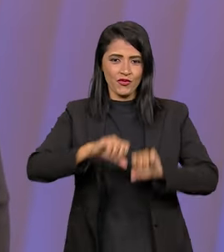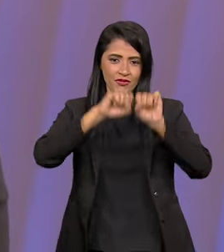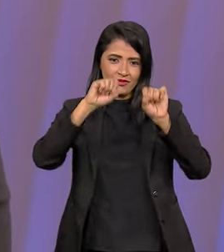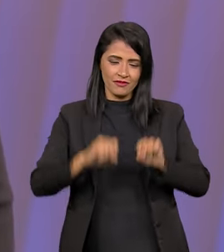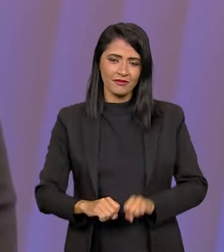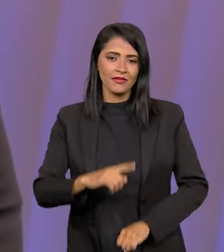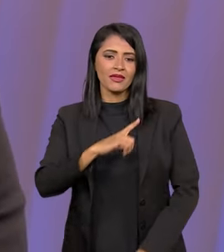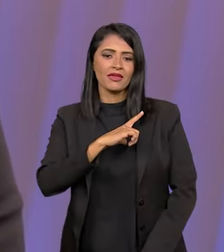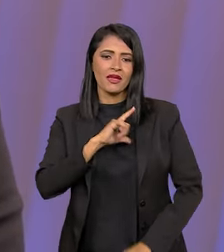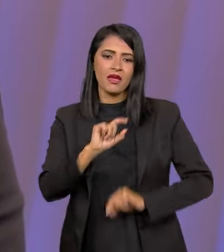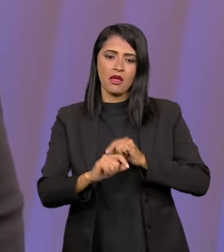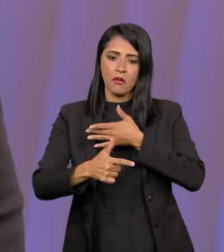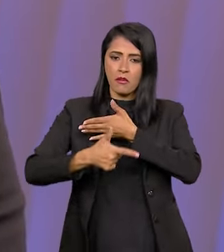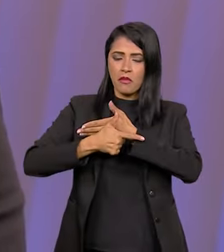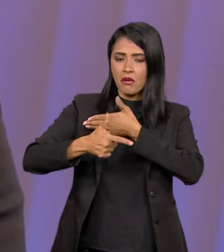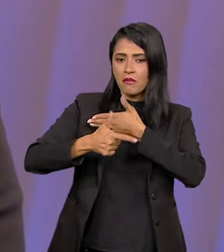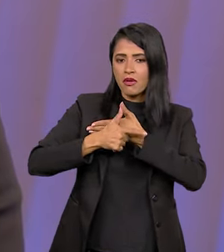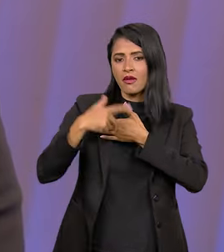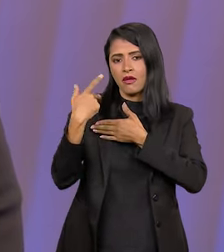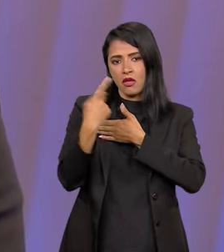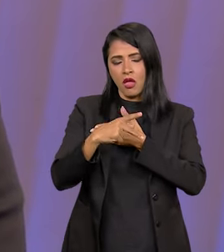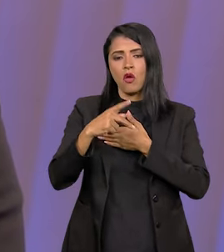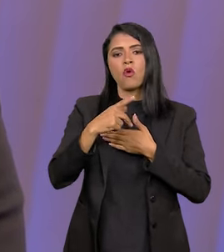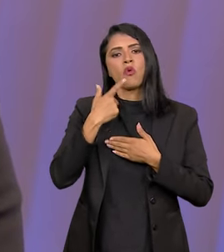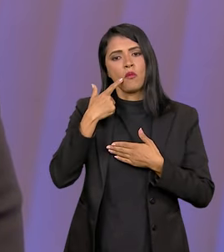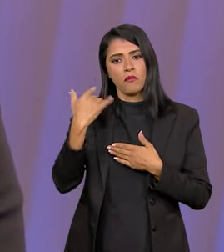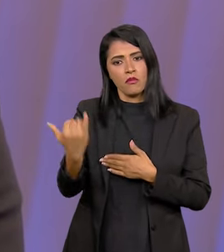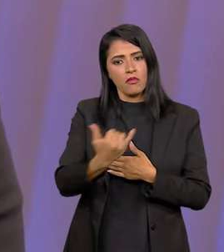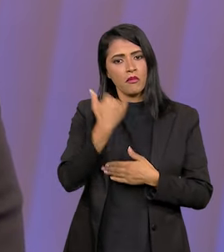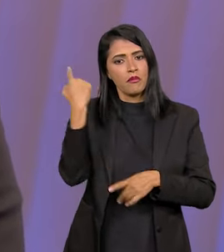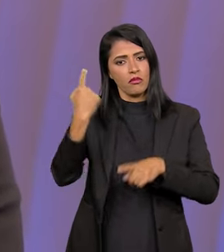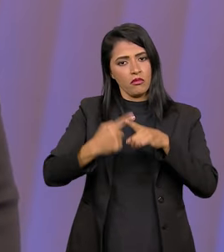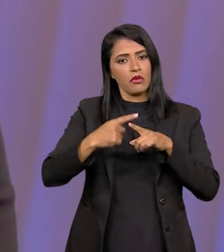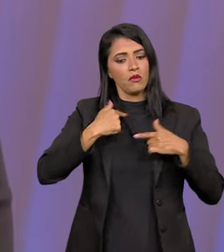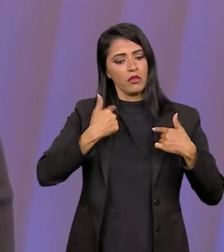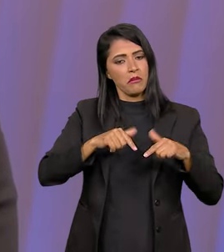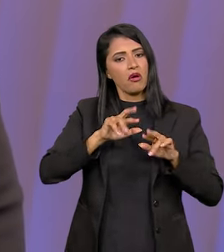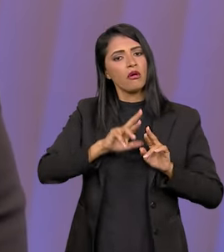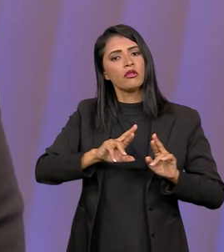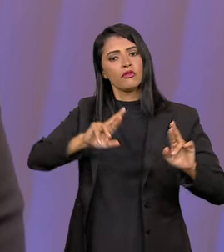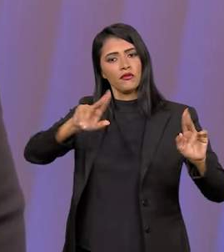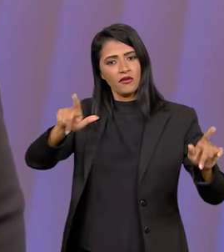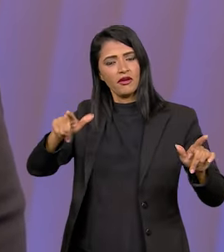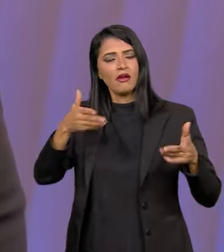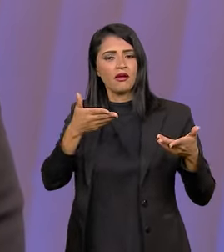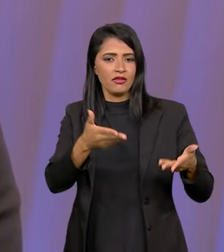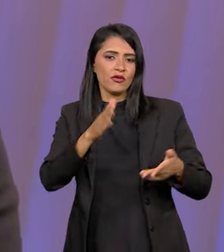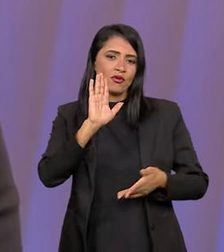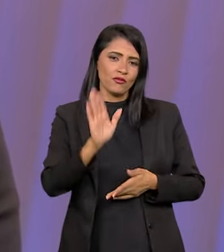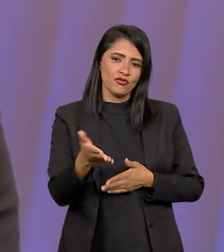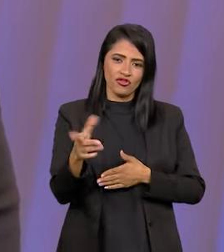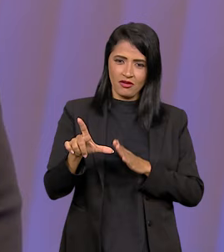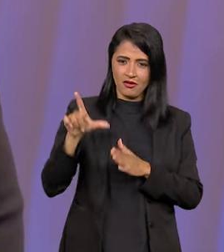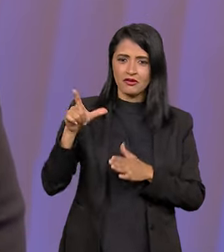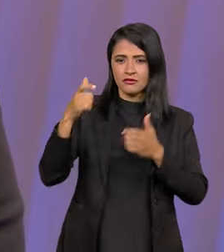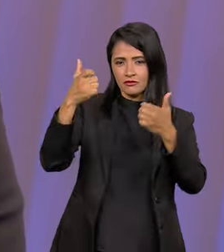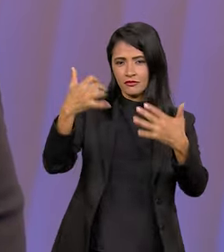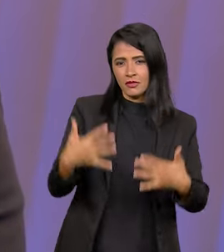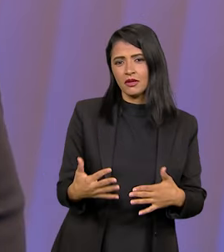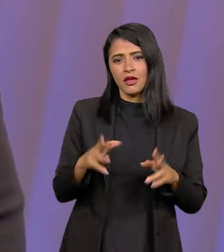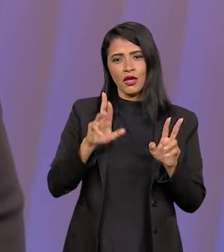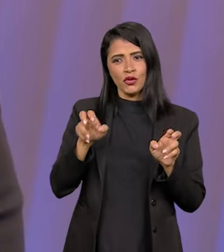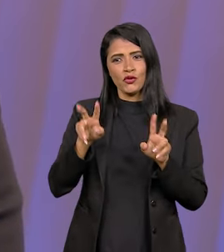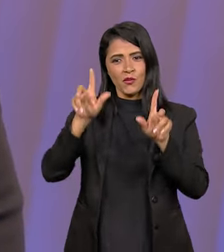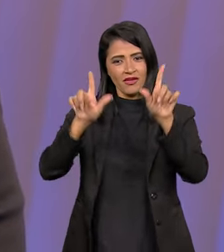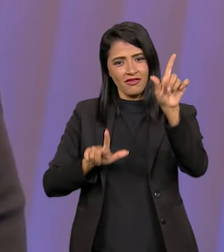públicas, o sistema público, tenha um papel progredorante. Progredorante, porque é isso, porque faz um trabalho diferenciado, como disse o